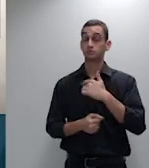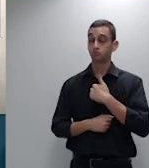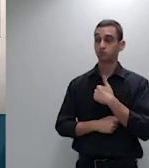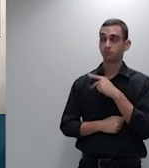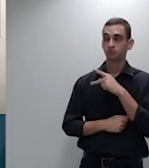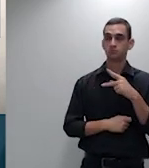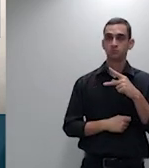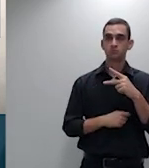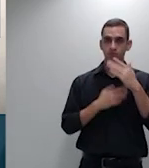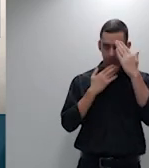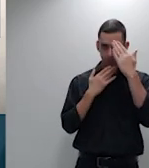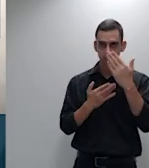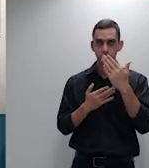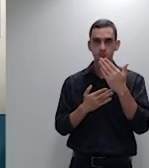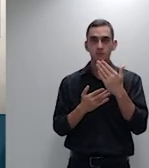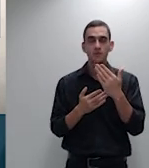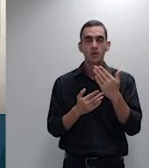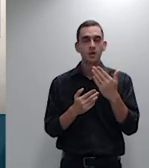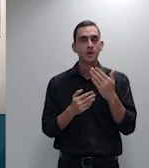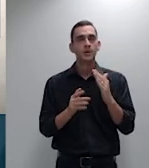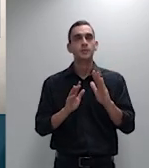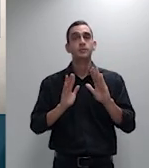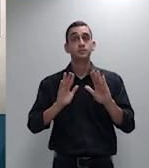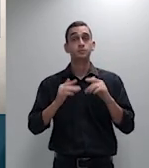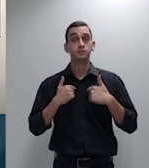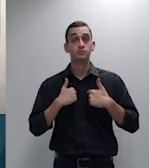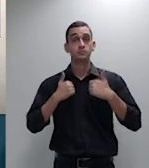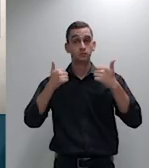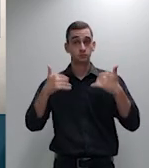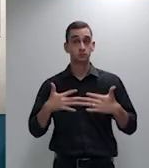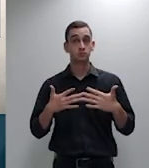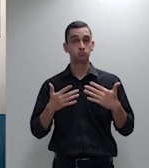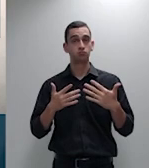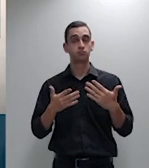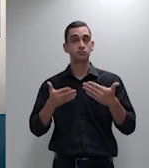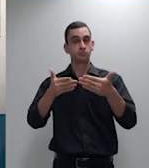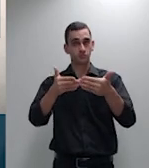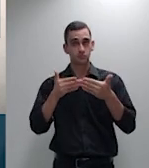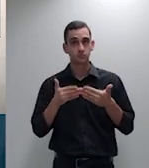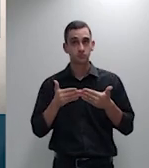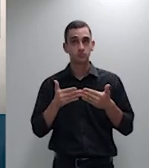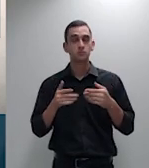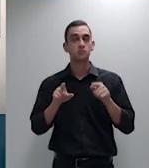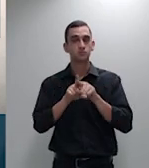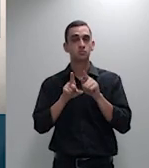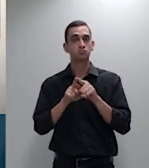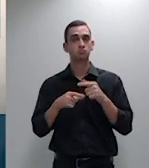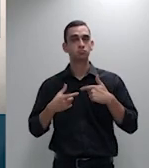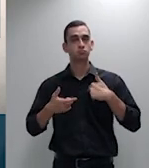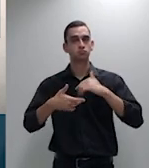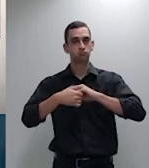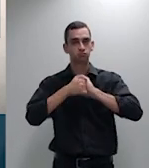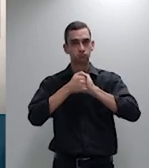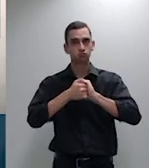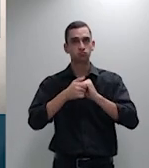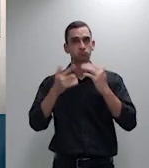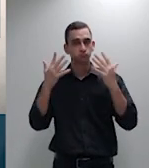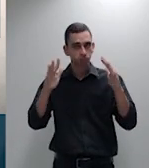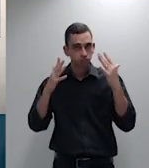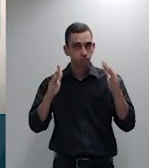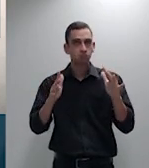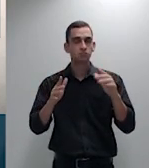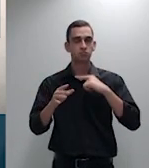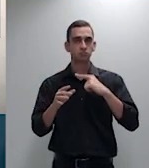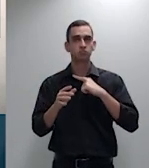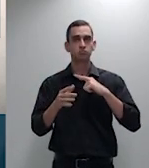excelência peço licença eu vou subscrever os elogios que a excelência fez aos advogados